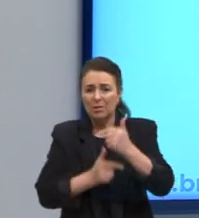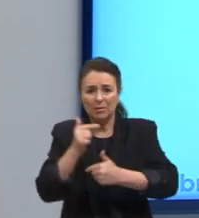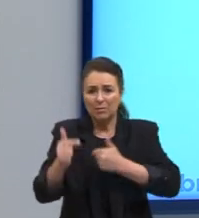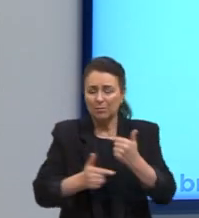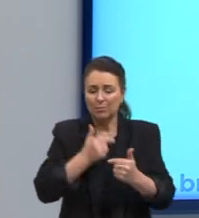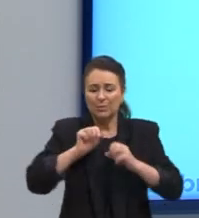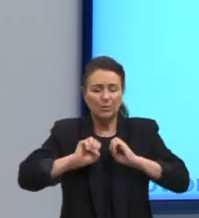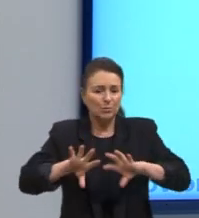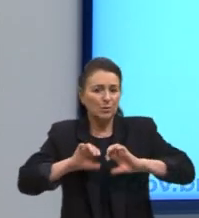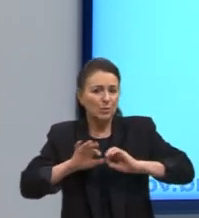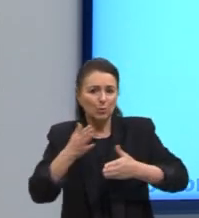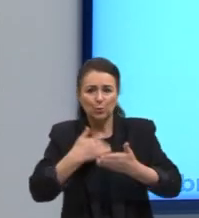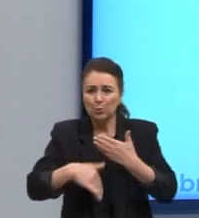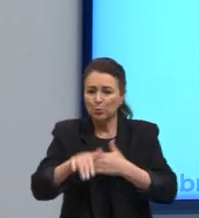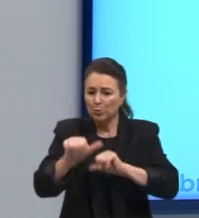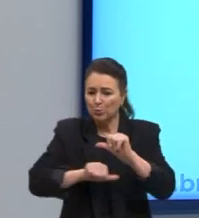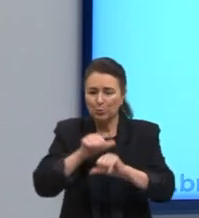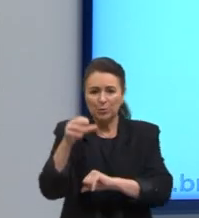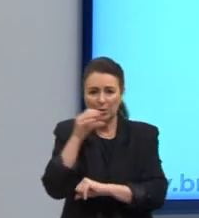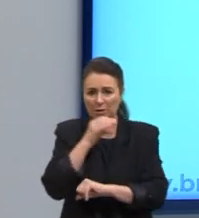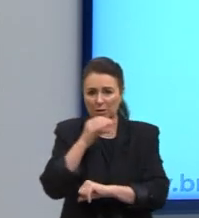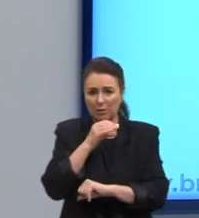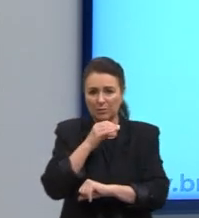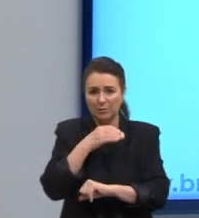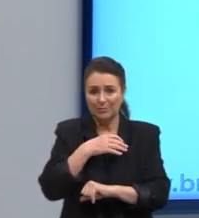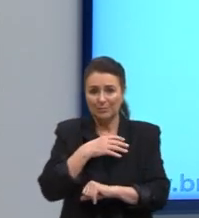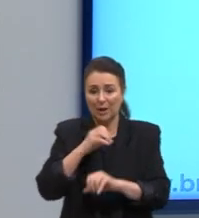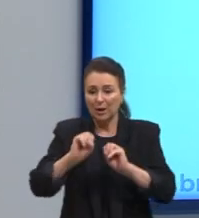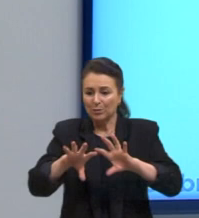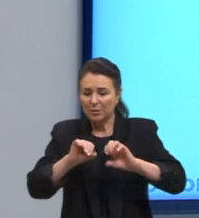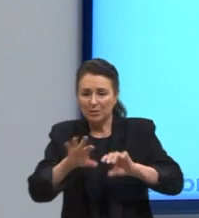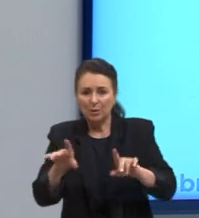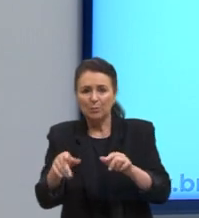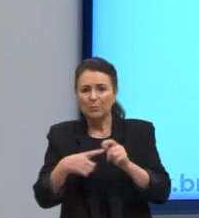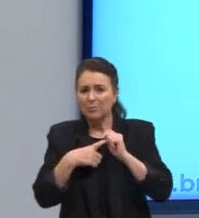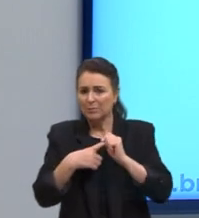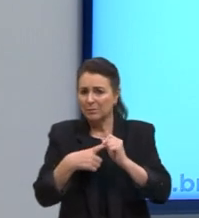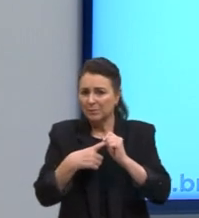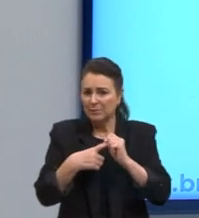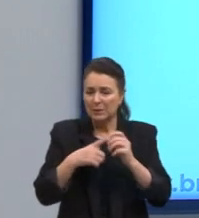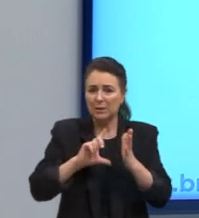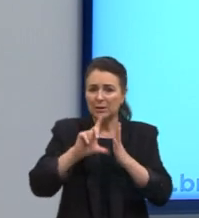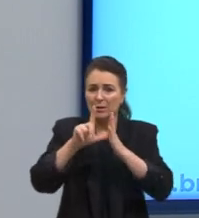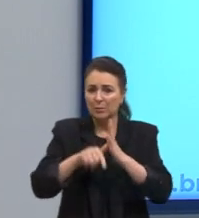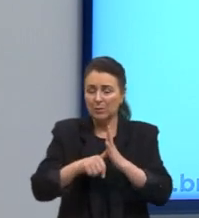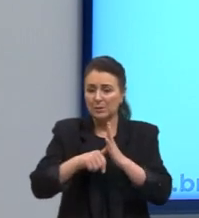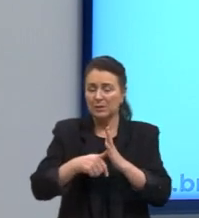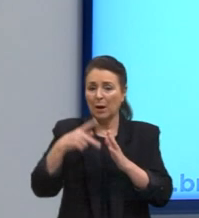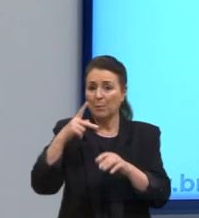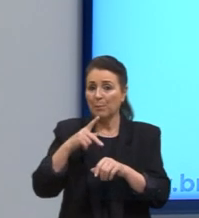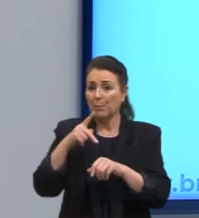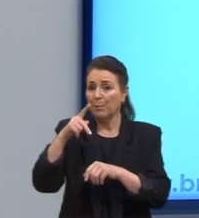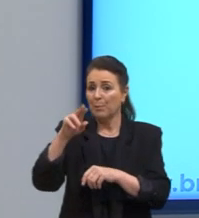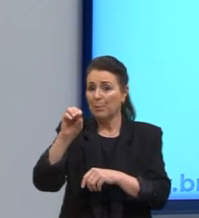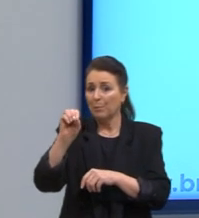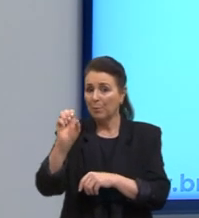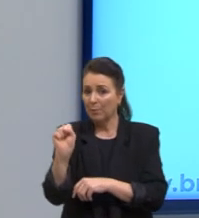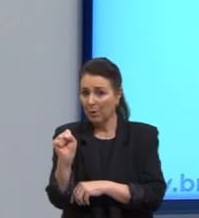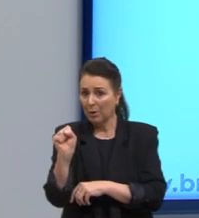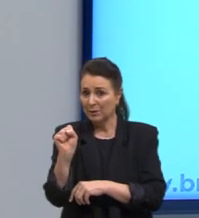a educação, a nossa formação, ela é muito volátil, que é a pós-modernidade, que nós vamos tratar muito mais na aula da semana que vem.